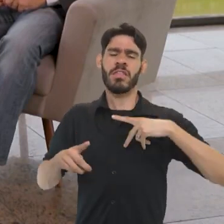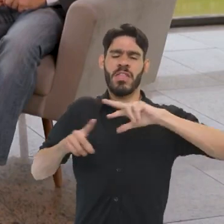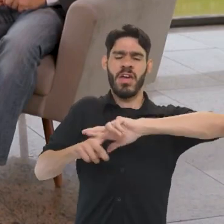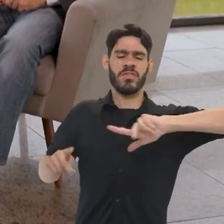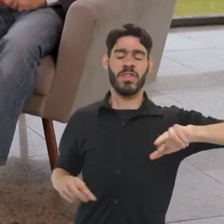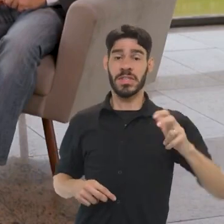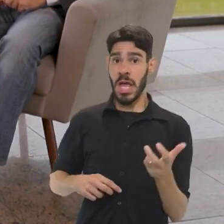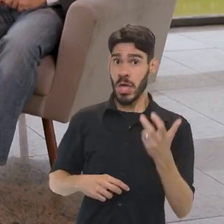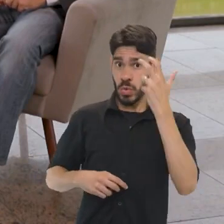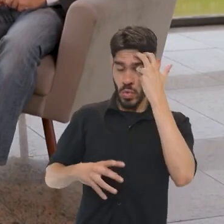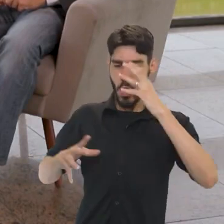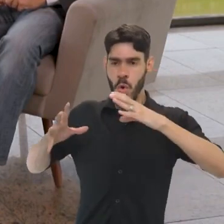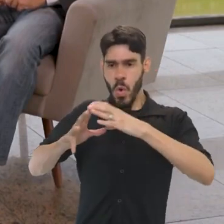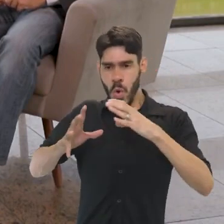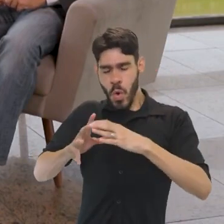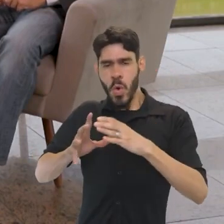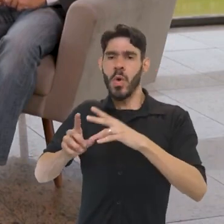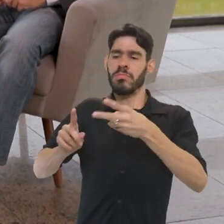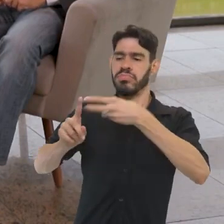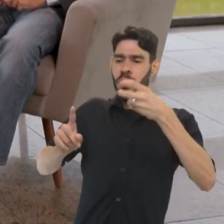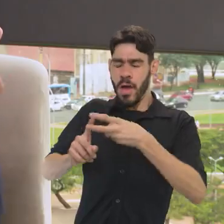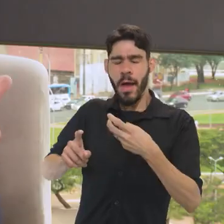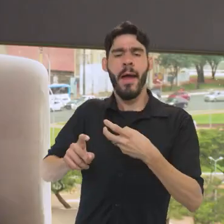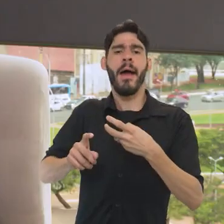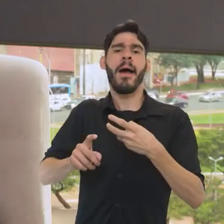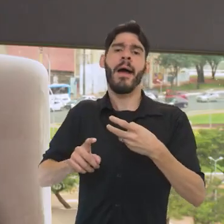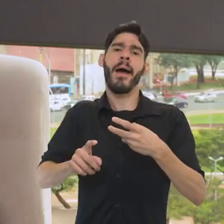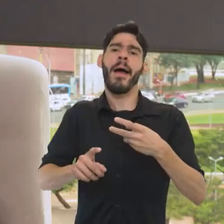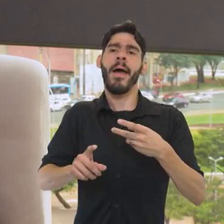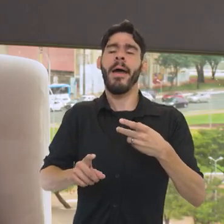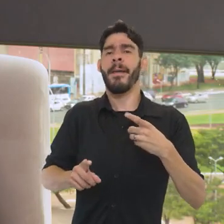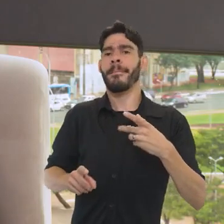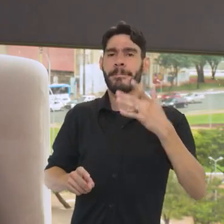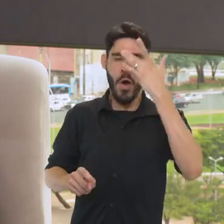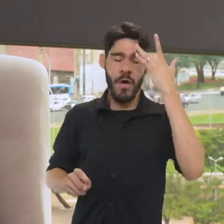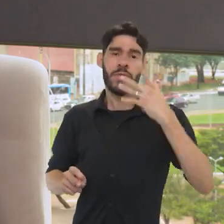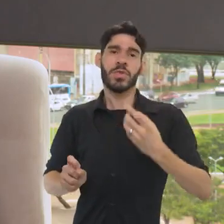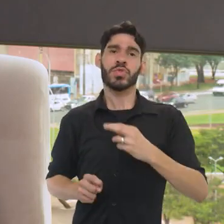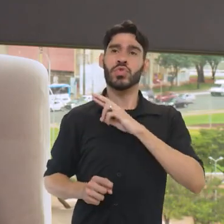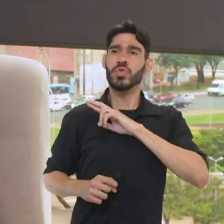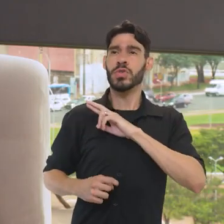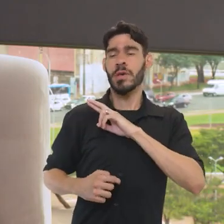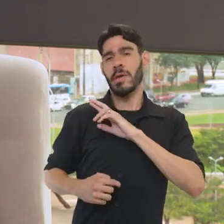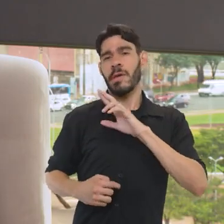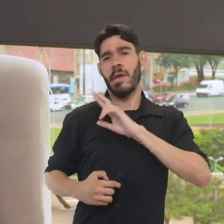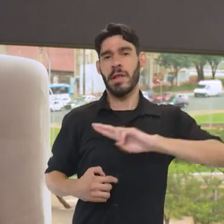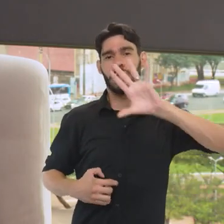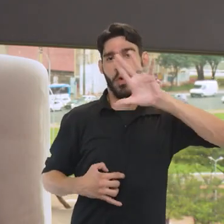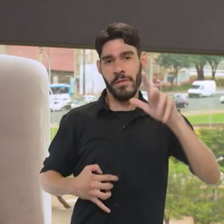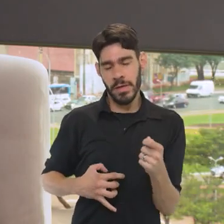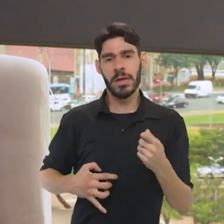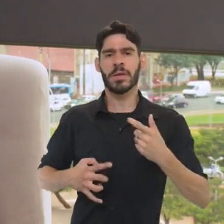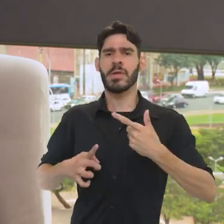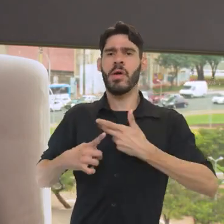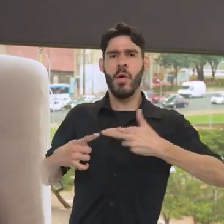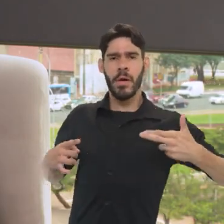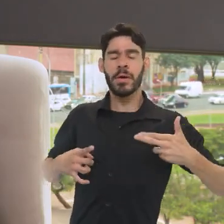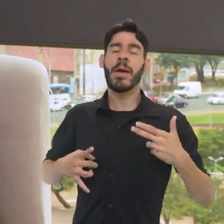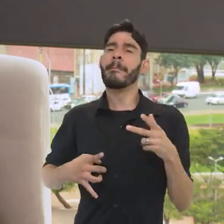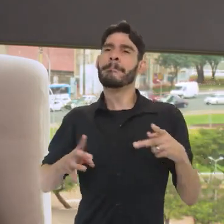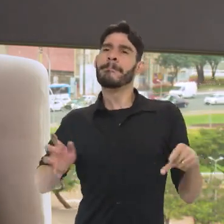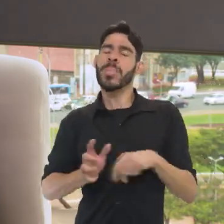na questão da diversidade cultural, com as comunidades indígenas, com os povos de matriz africana, e até para a ocupação dos bens que são tombados.